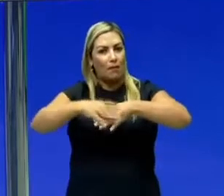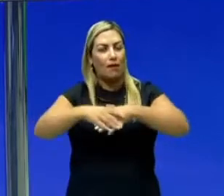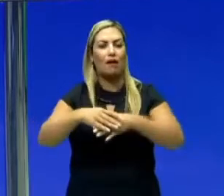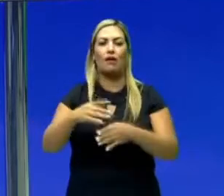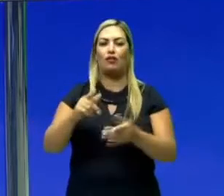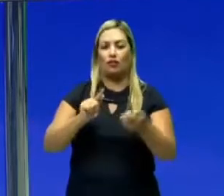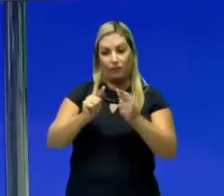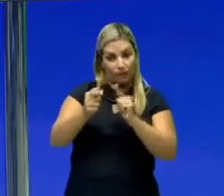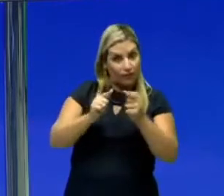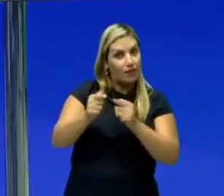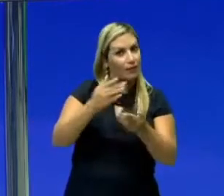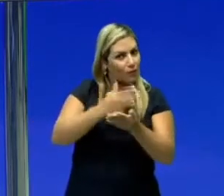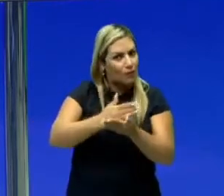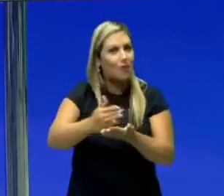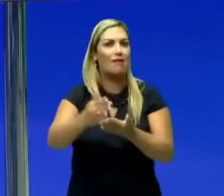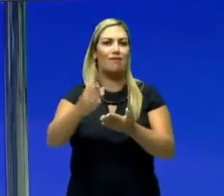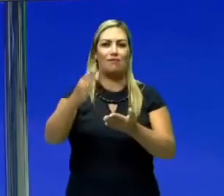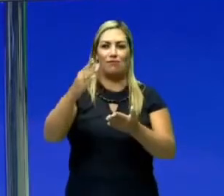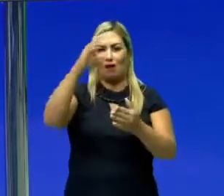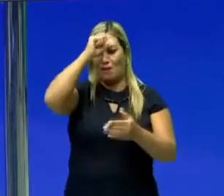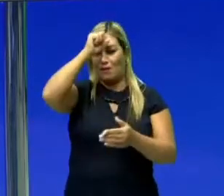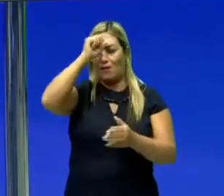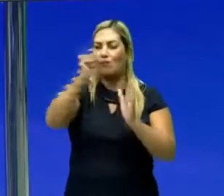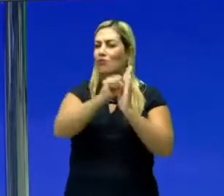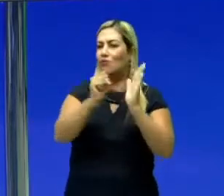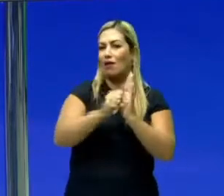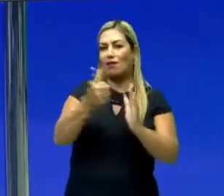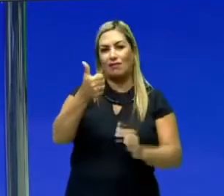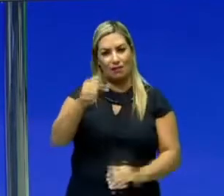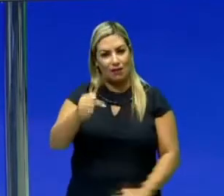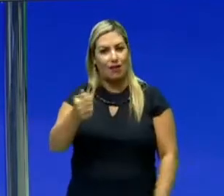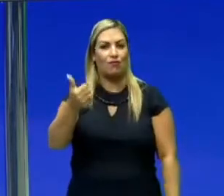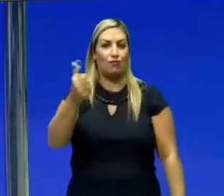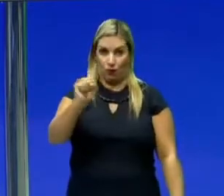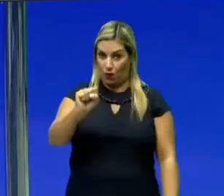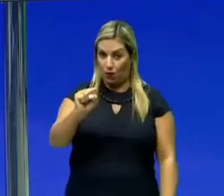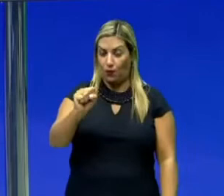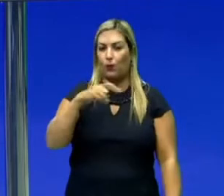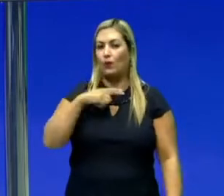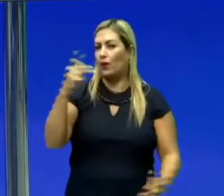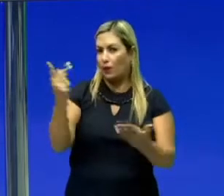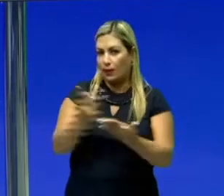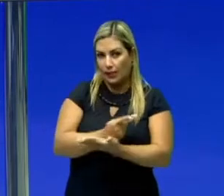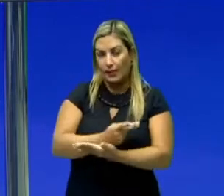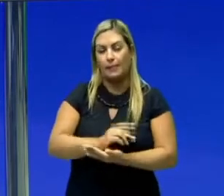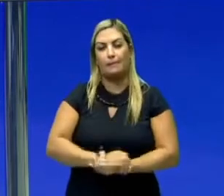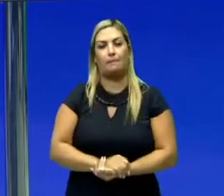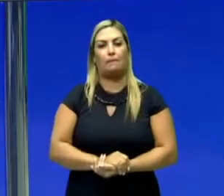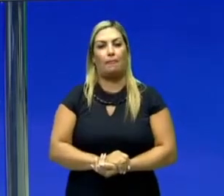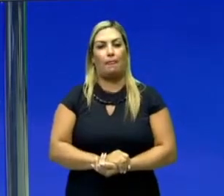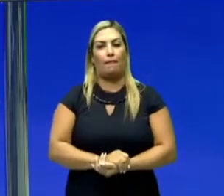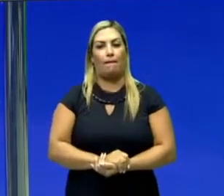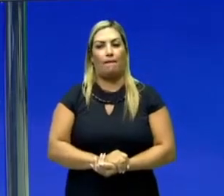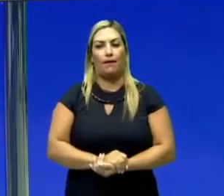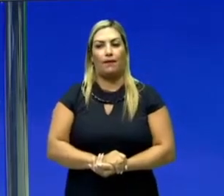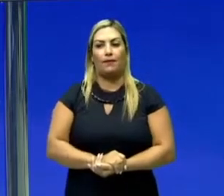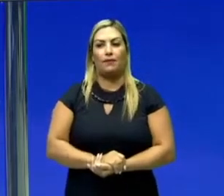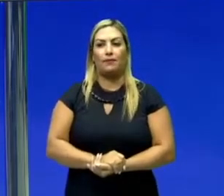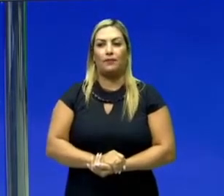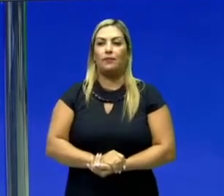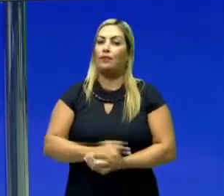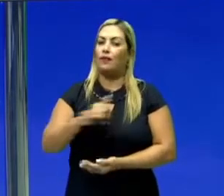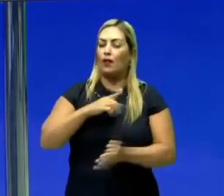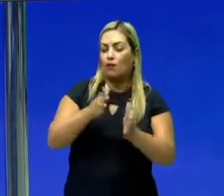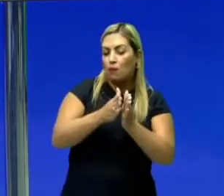Física, lá pelo século XVII, século XVIII, o que acontece? Você